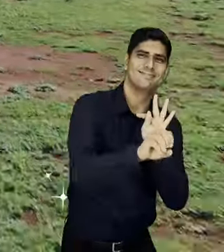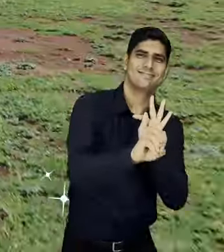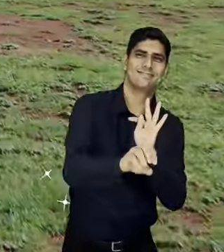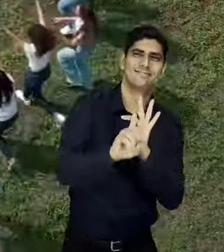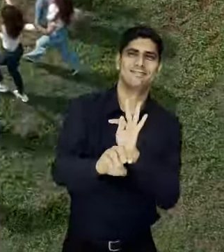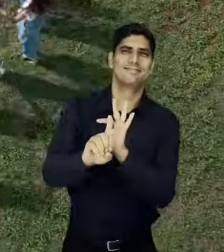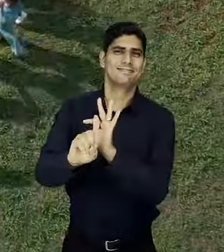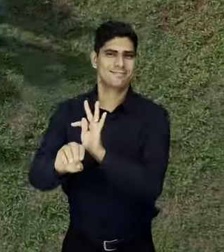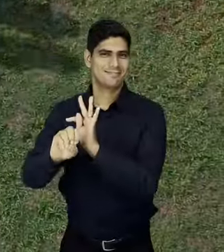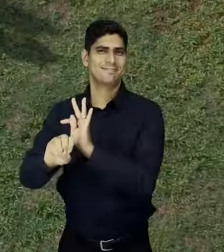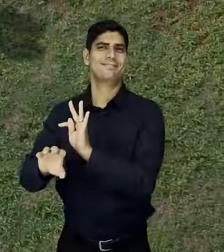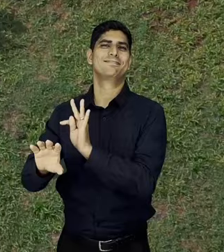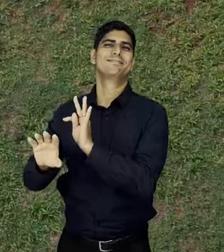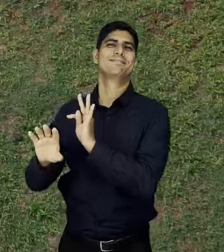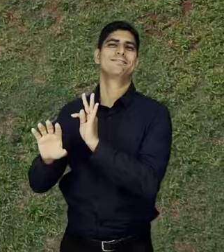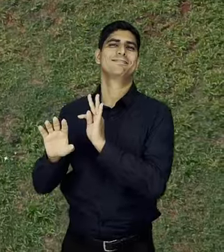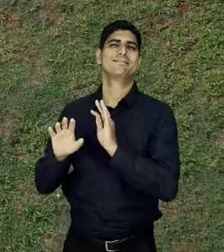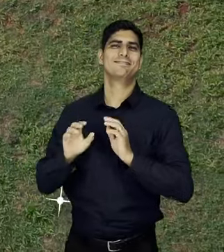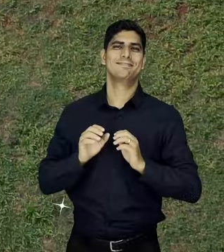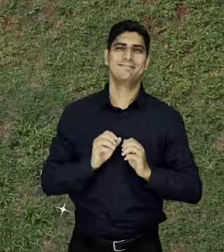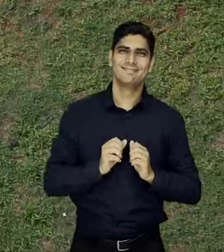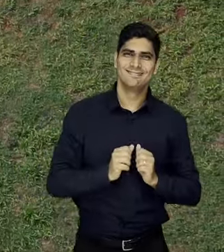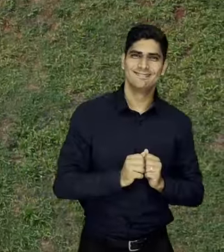Educação em ação